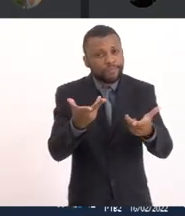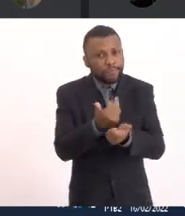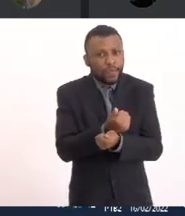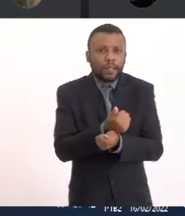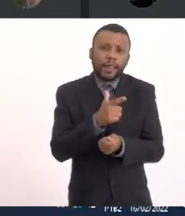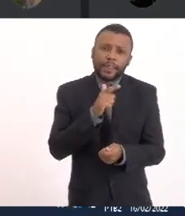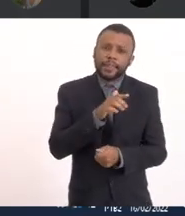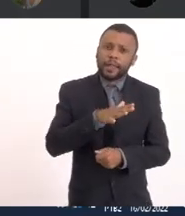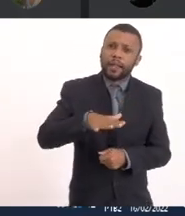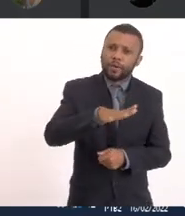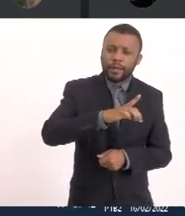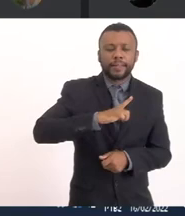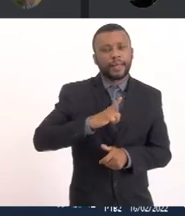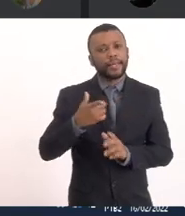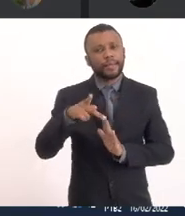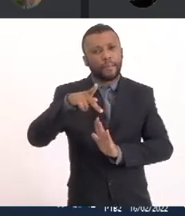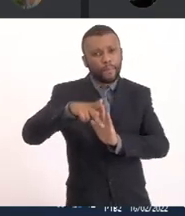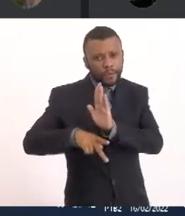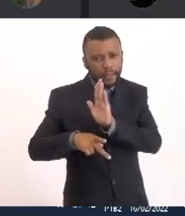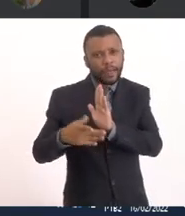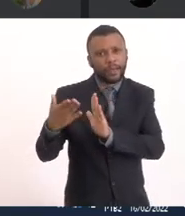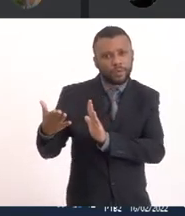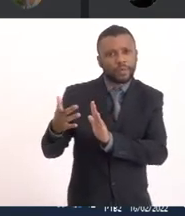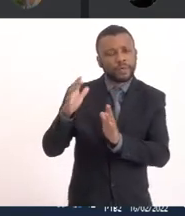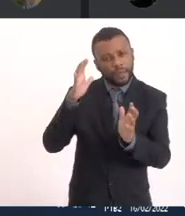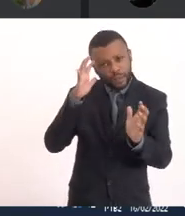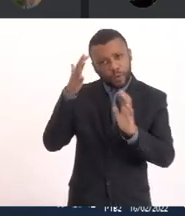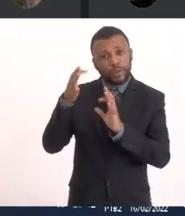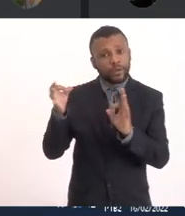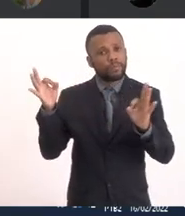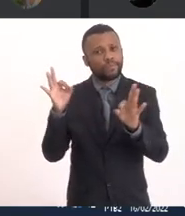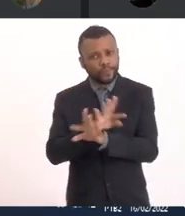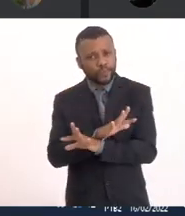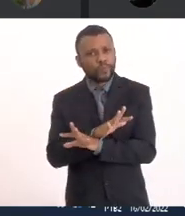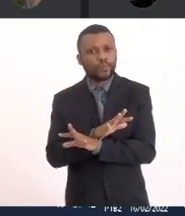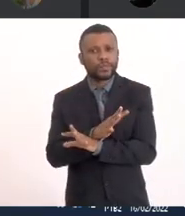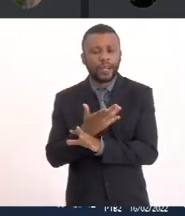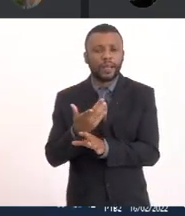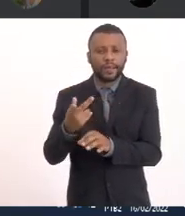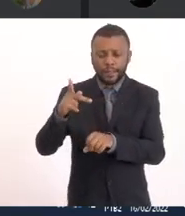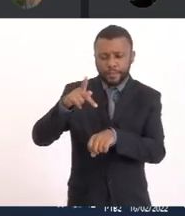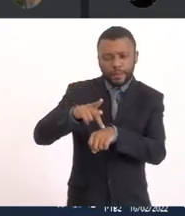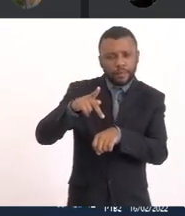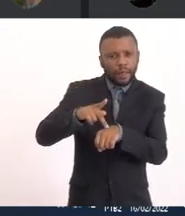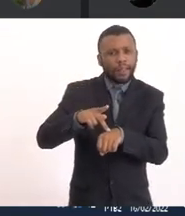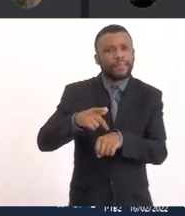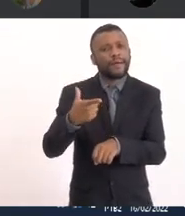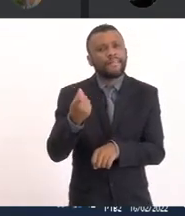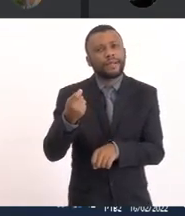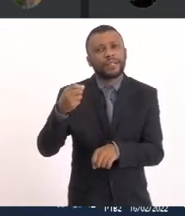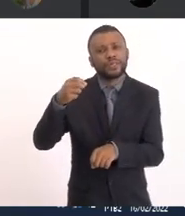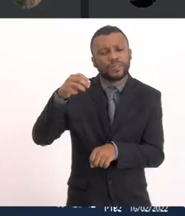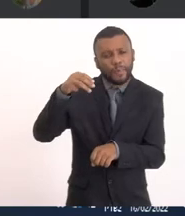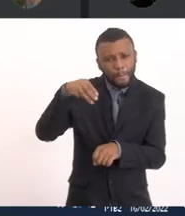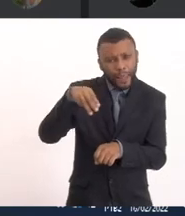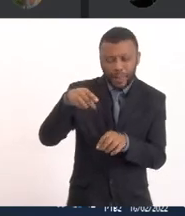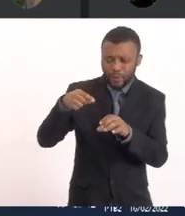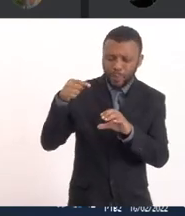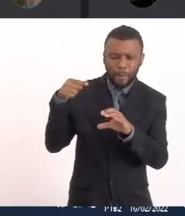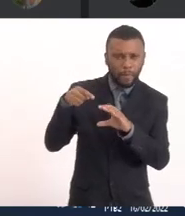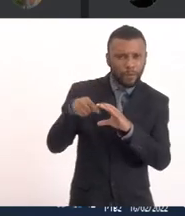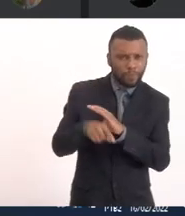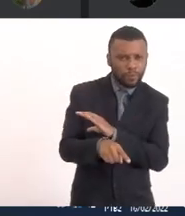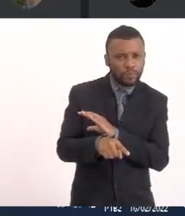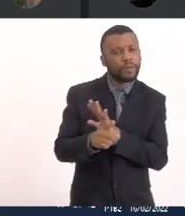Aí se faz Esse projeto Do Rosman Que é a solução Definitiva De agar Em 20 metros De profundidade Botar o mole Aí você dá Uma